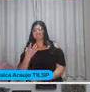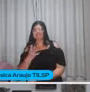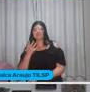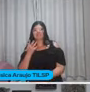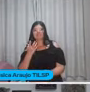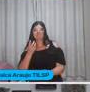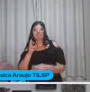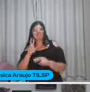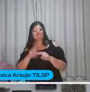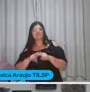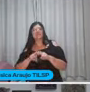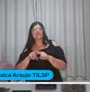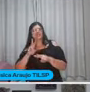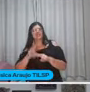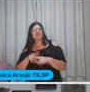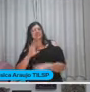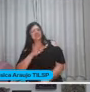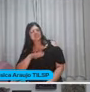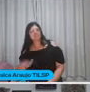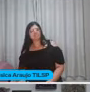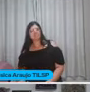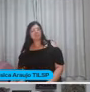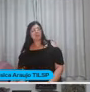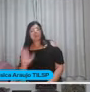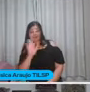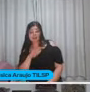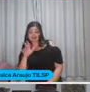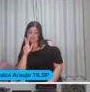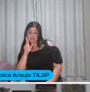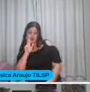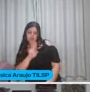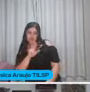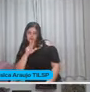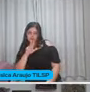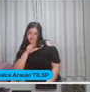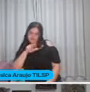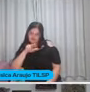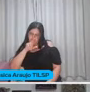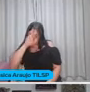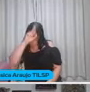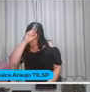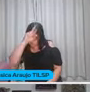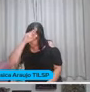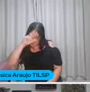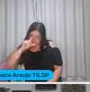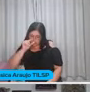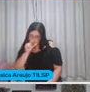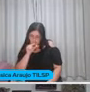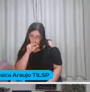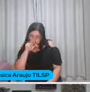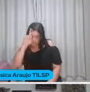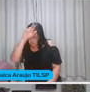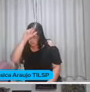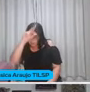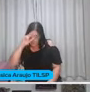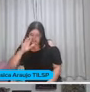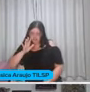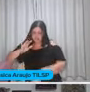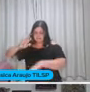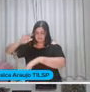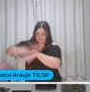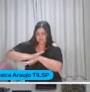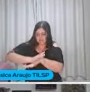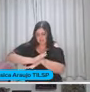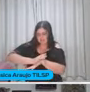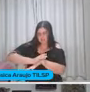pequenininhos, né? Desde pequenininhos Então, uma criança Olhar para uma formiguinha E não tem aquele ímpeto Sabe aquelas crianças Que já vão pisando na formiga?